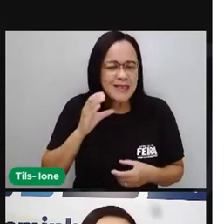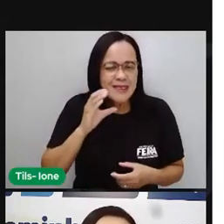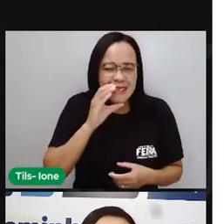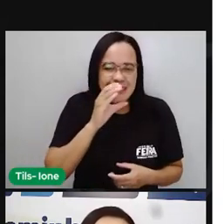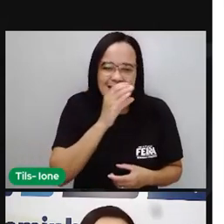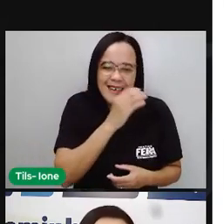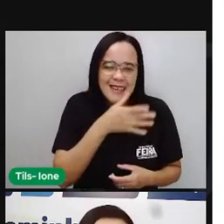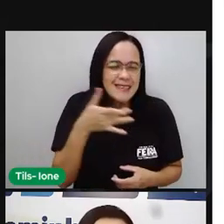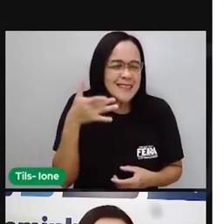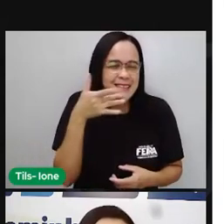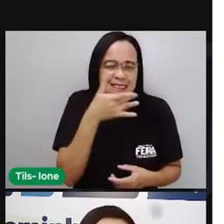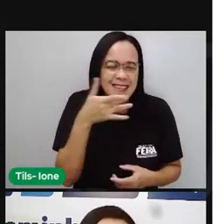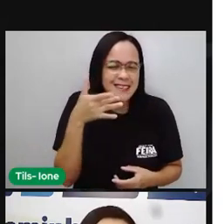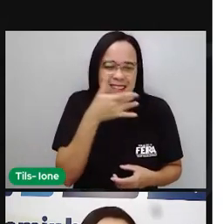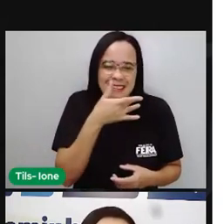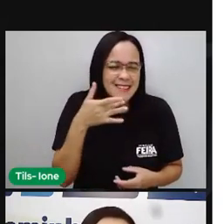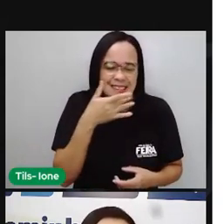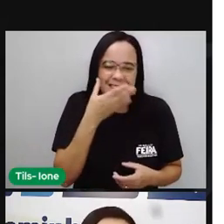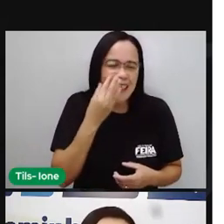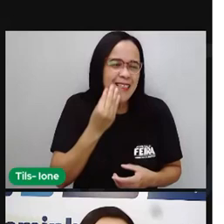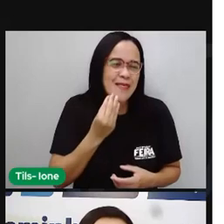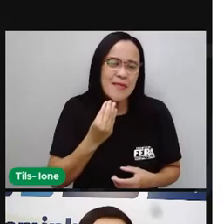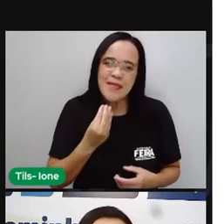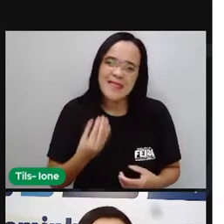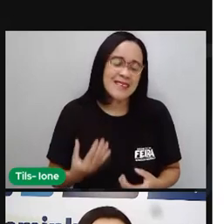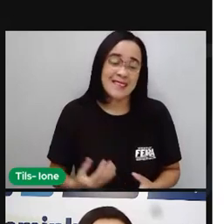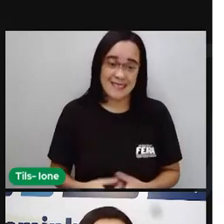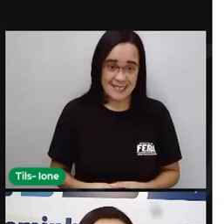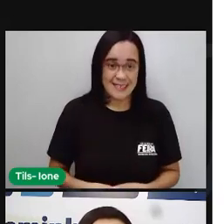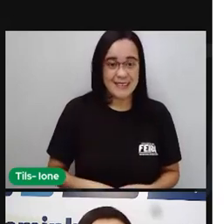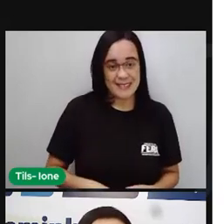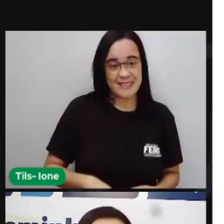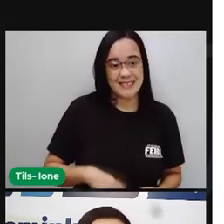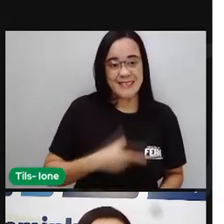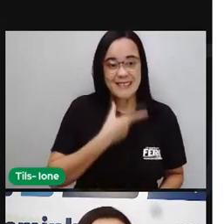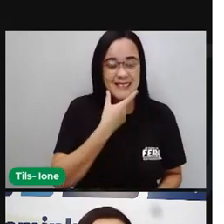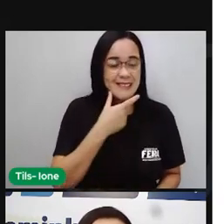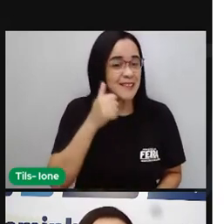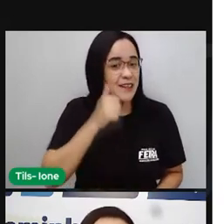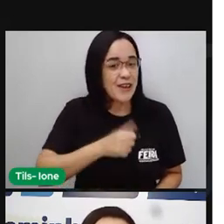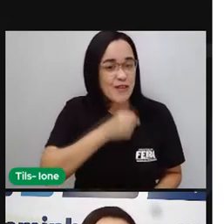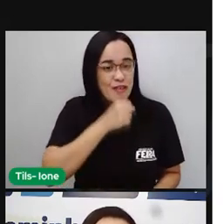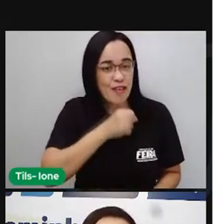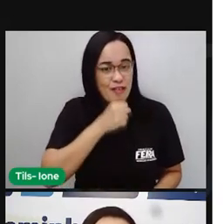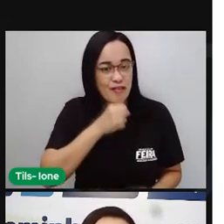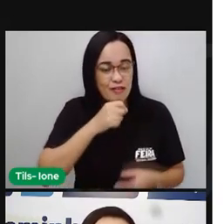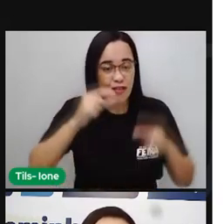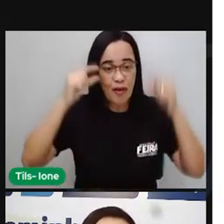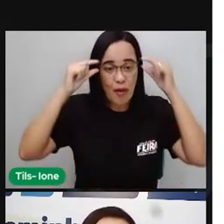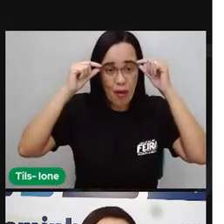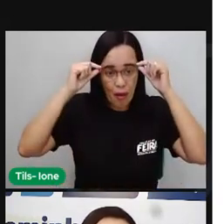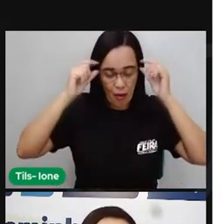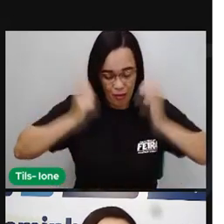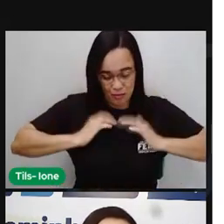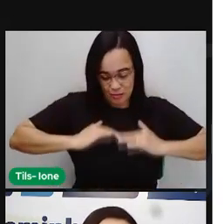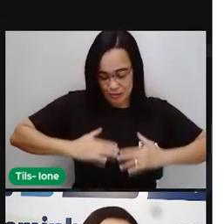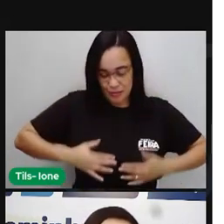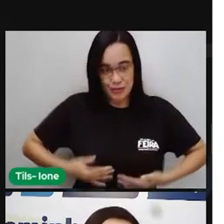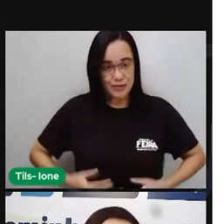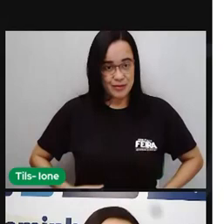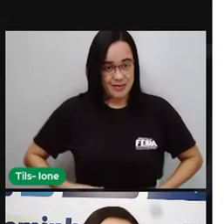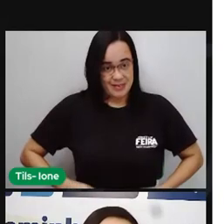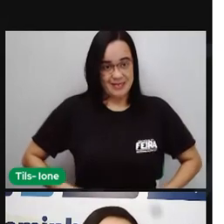quentinho, derretia na boca. Vovó usava óculos e avental. Hoje, vovó anda modernizada,